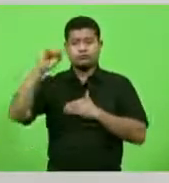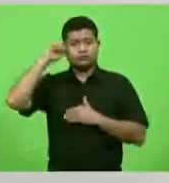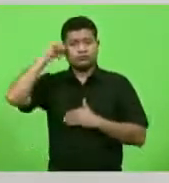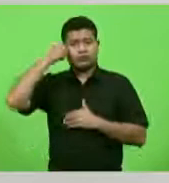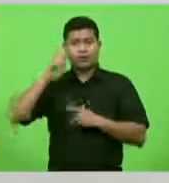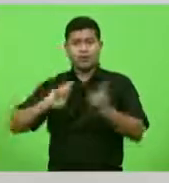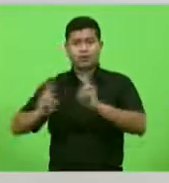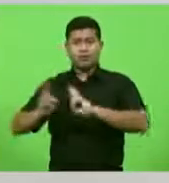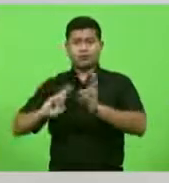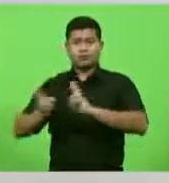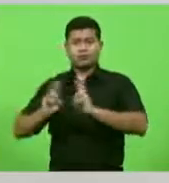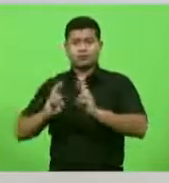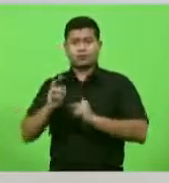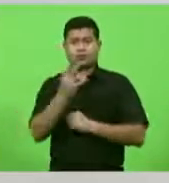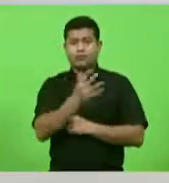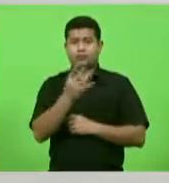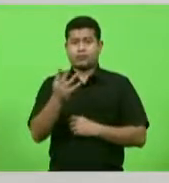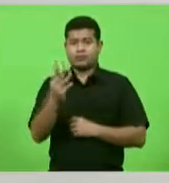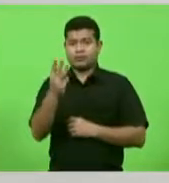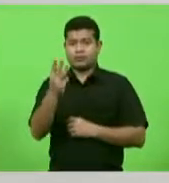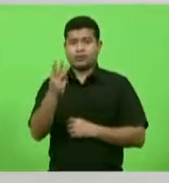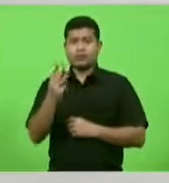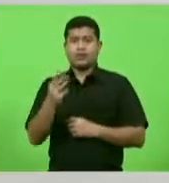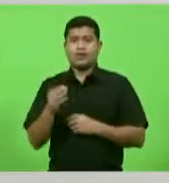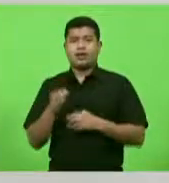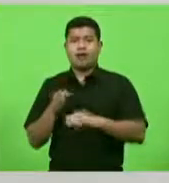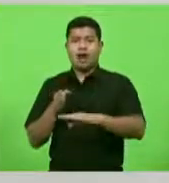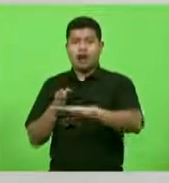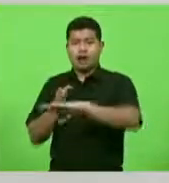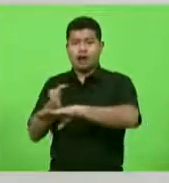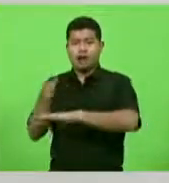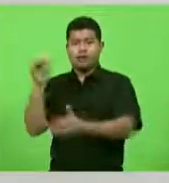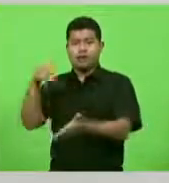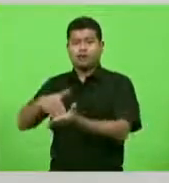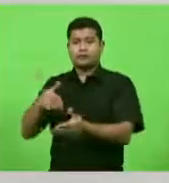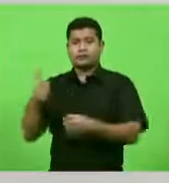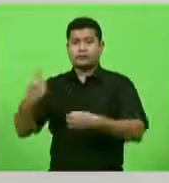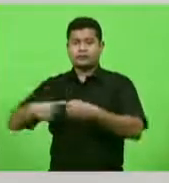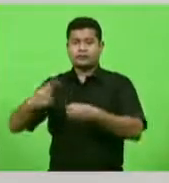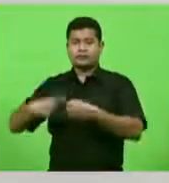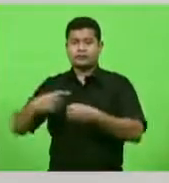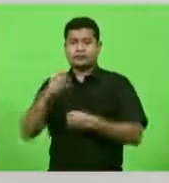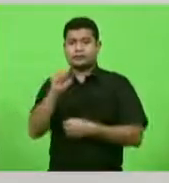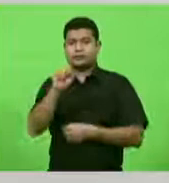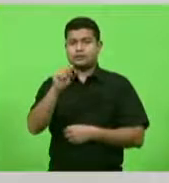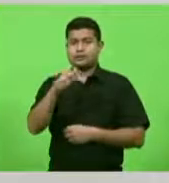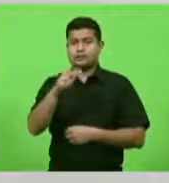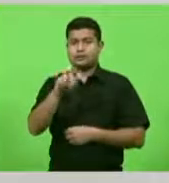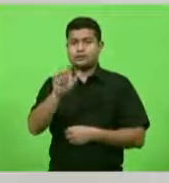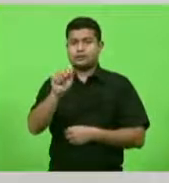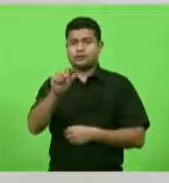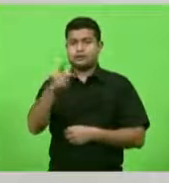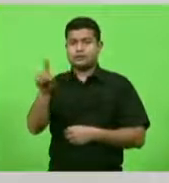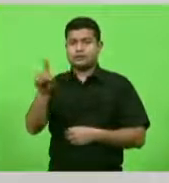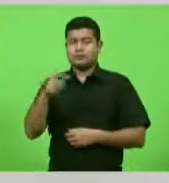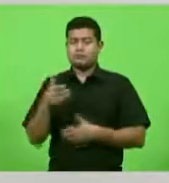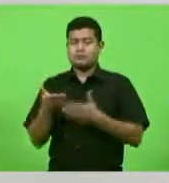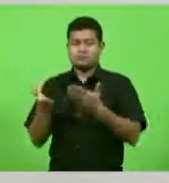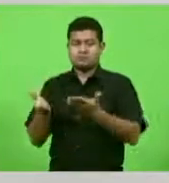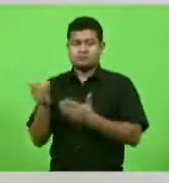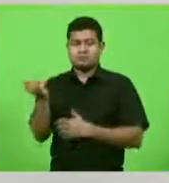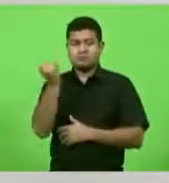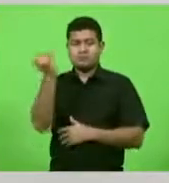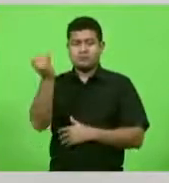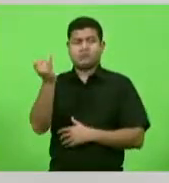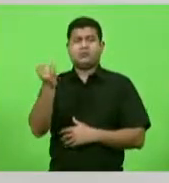da rodovia 443, que dá acesso ao município de Sangão. Obra importante para a região e para o seu